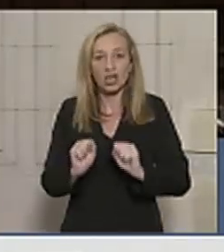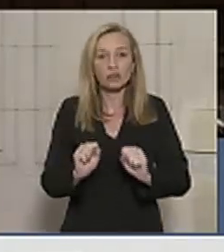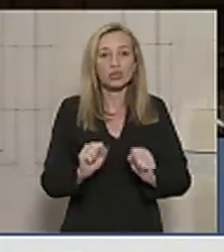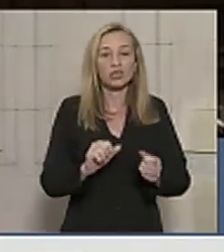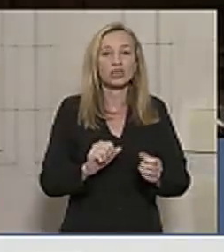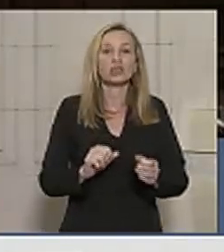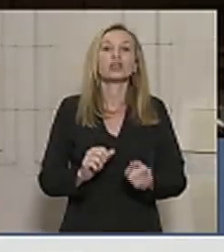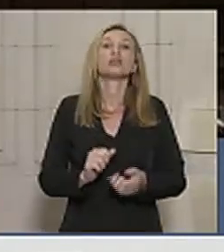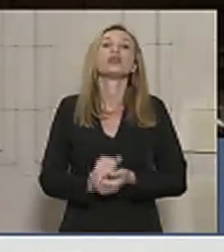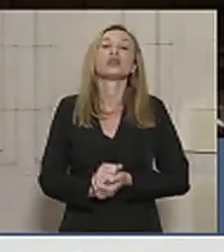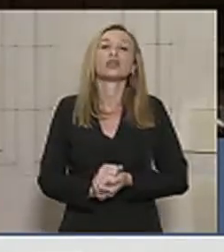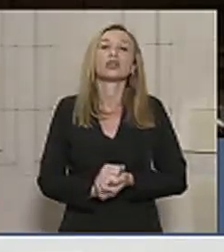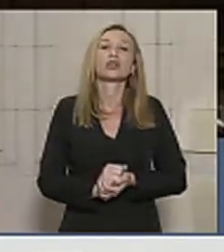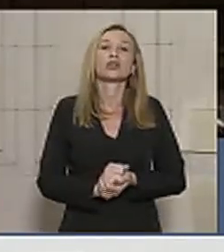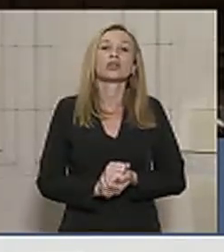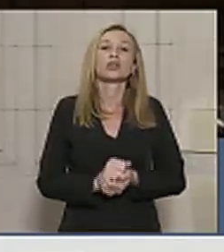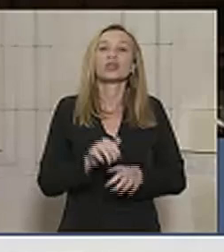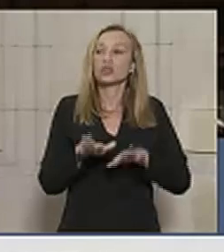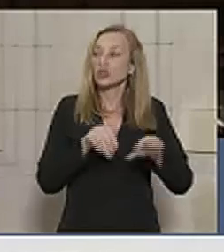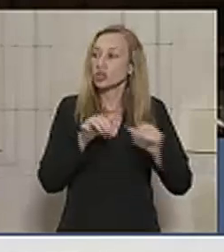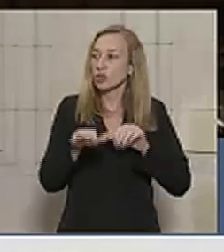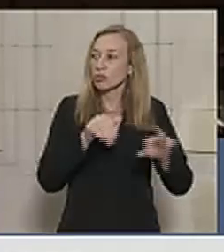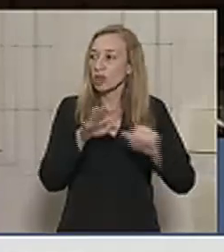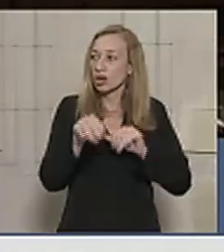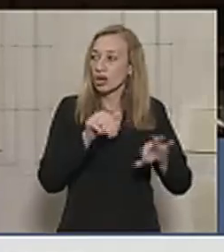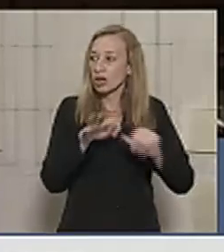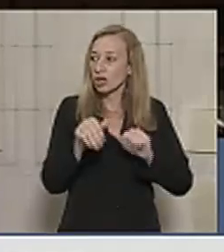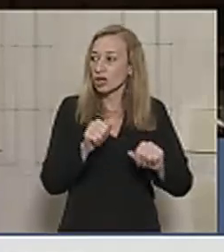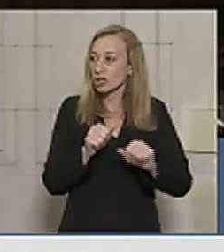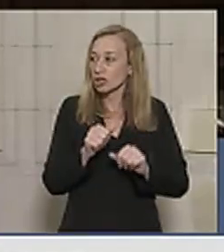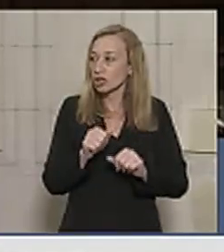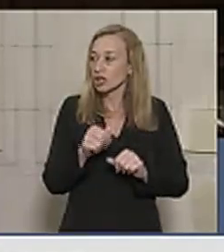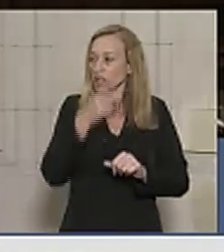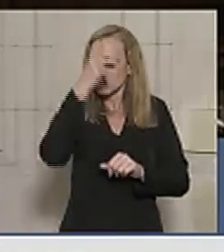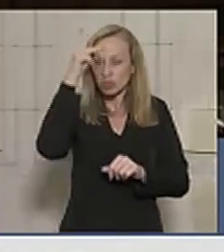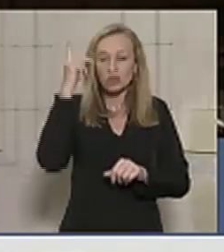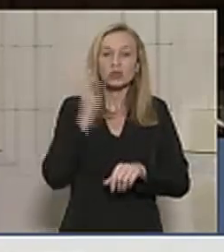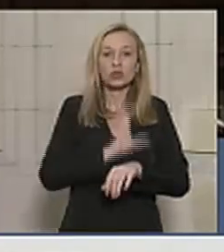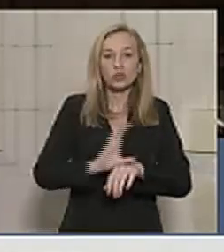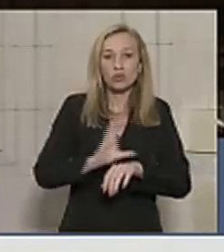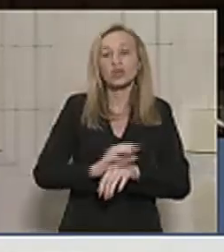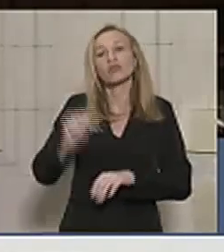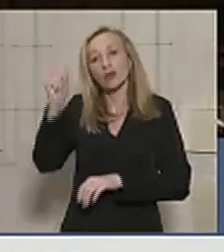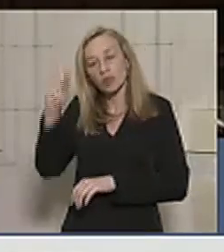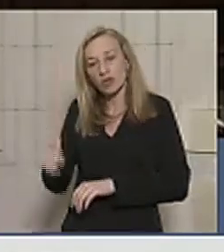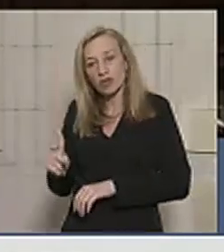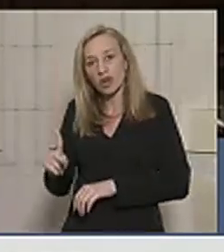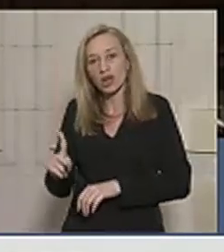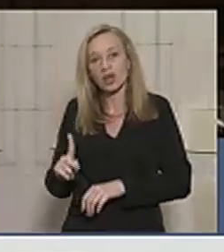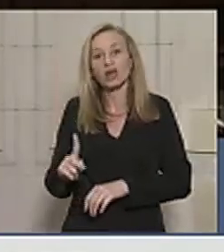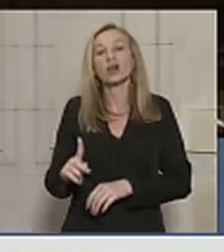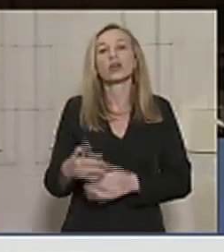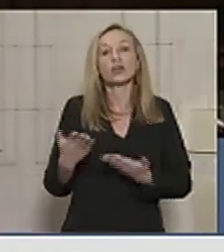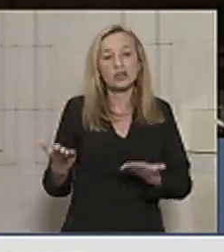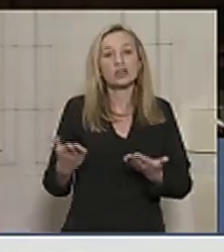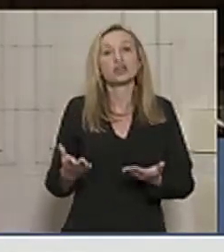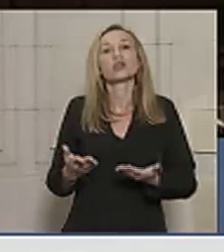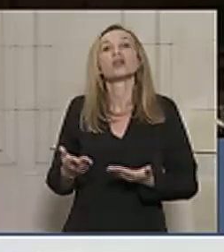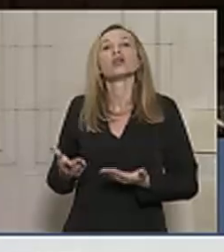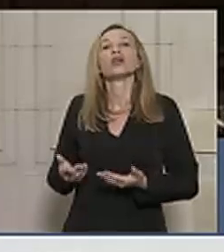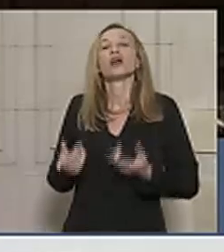à lei de recuperação fiscal, chamar efetivamente esses concursados que foram aprovados. E aí eu cito o caso especial dos